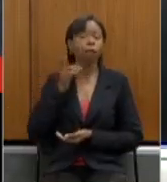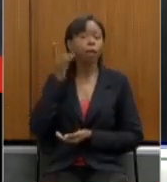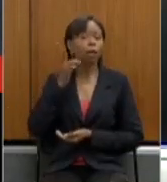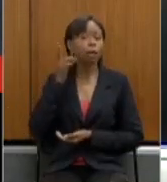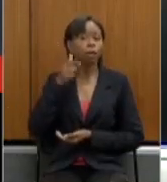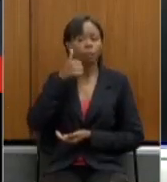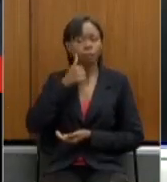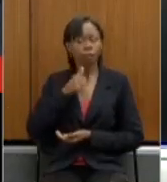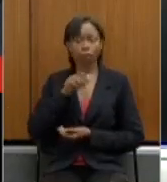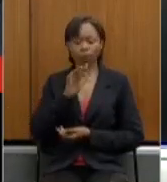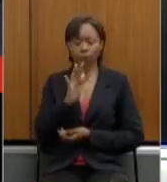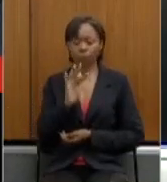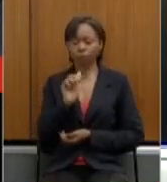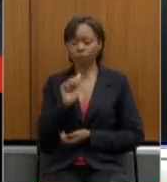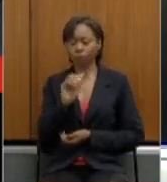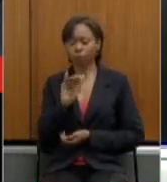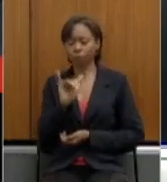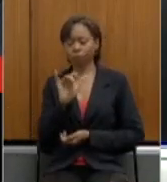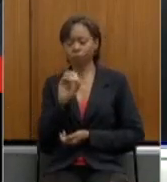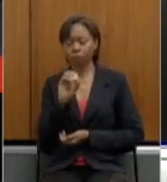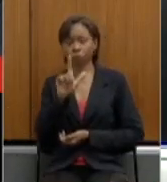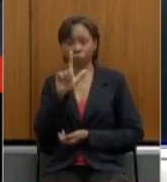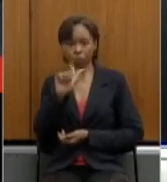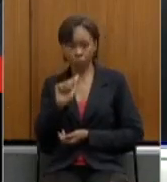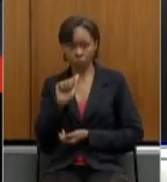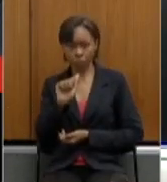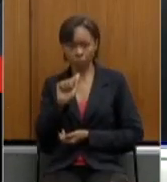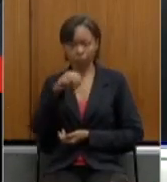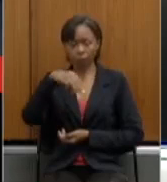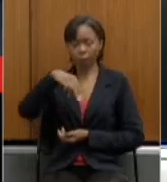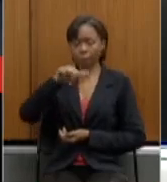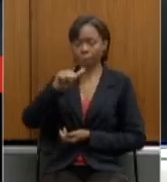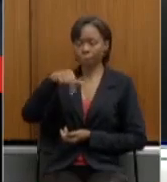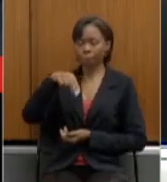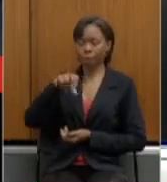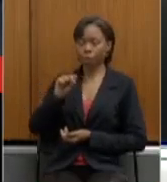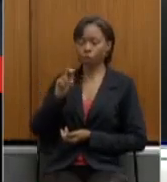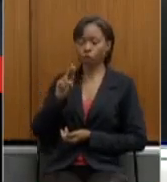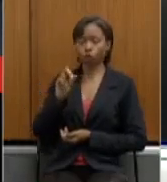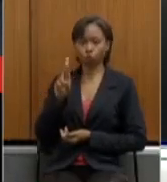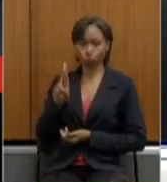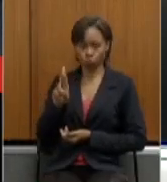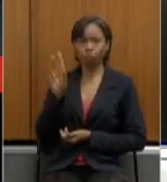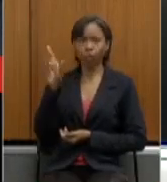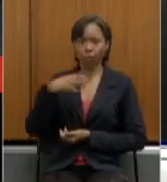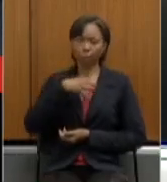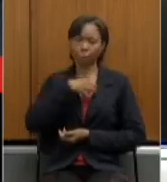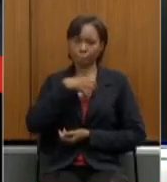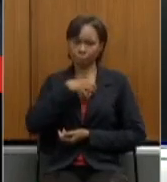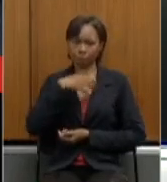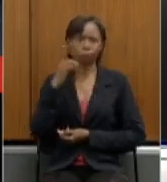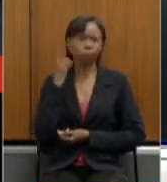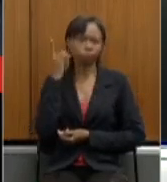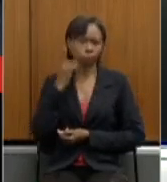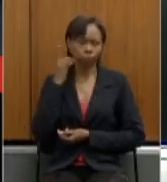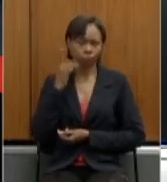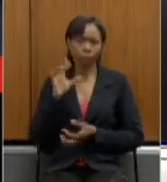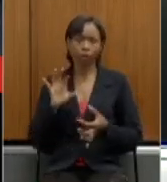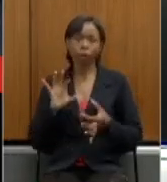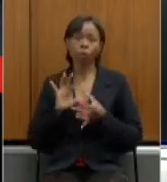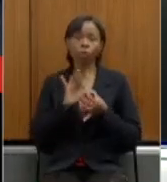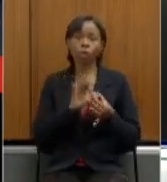Fabiola Mansur, que é deputada estadual pela Bahia, Fabiola que é afiliada ao